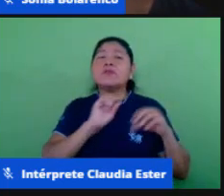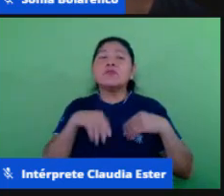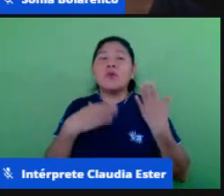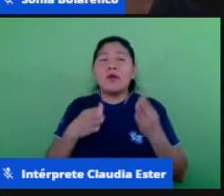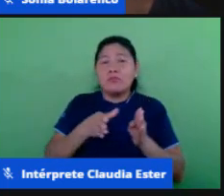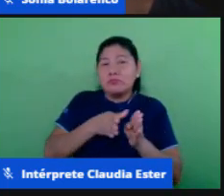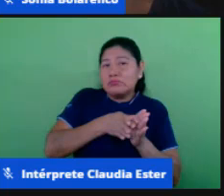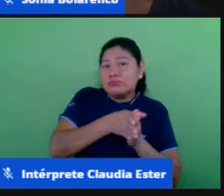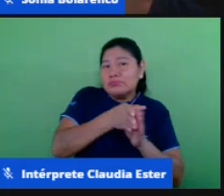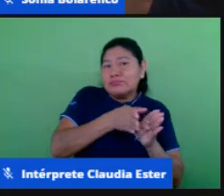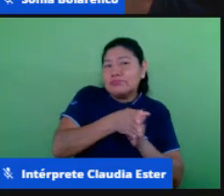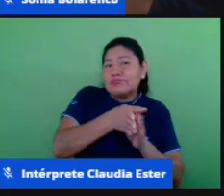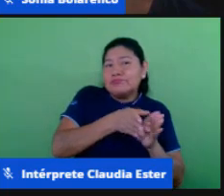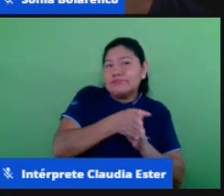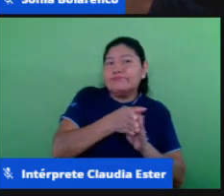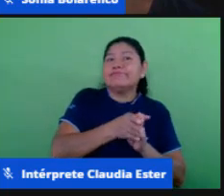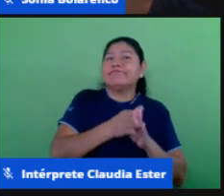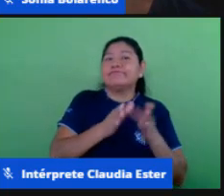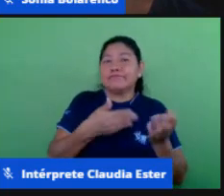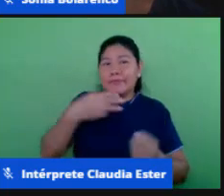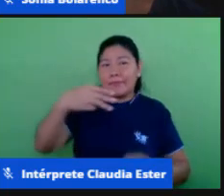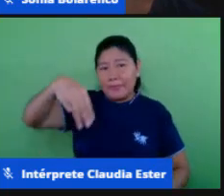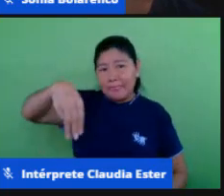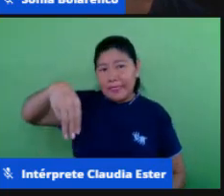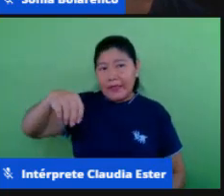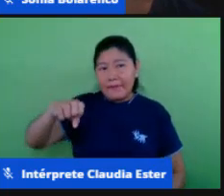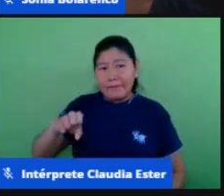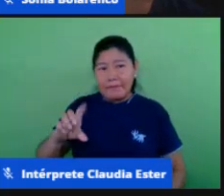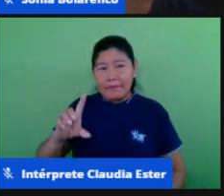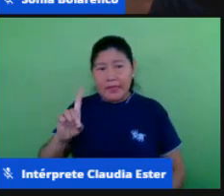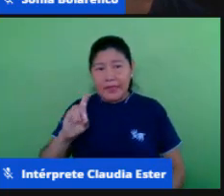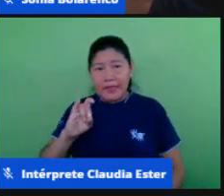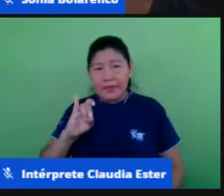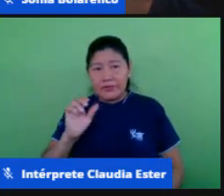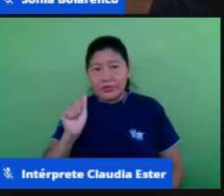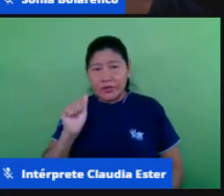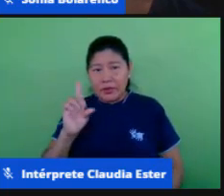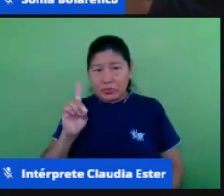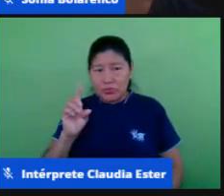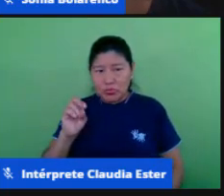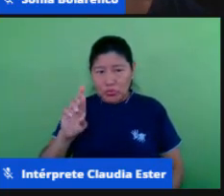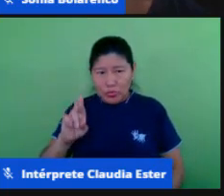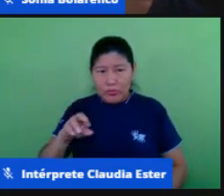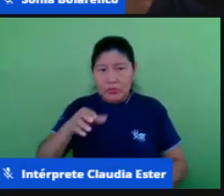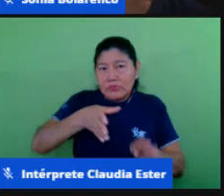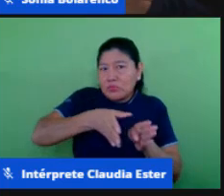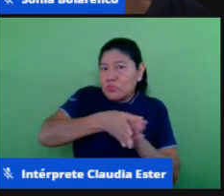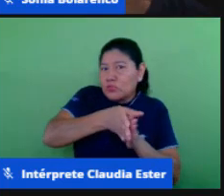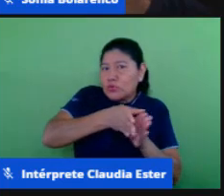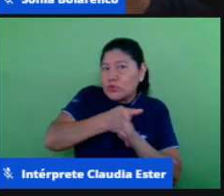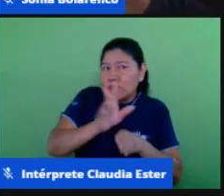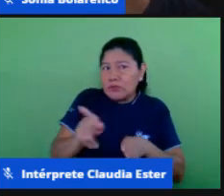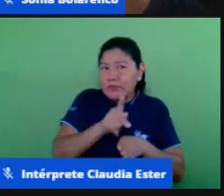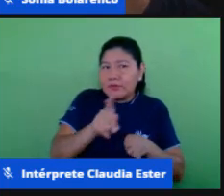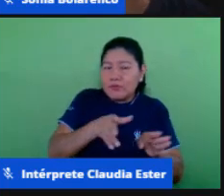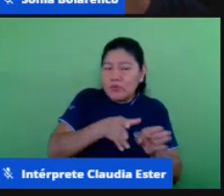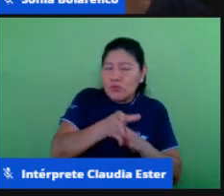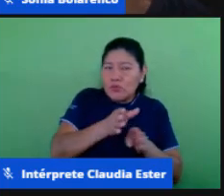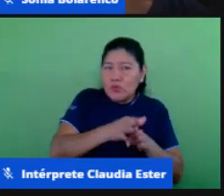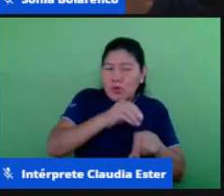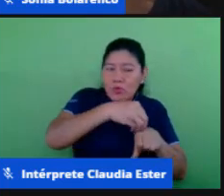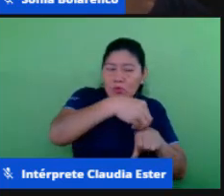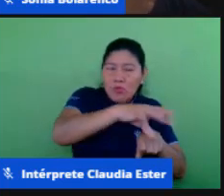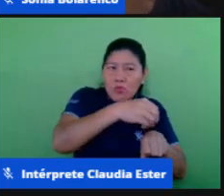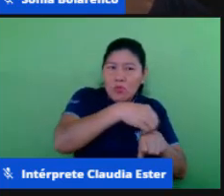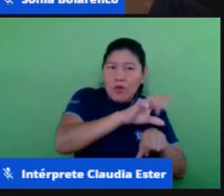vigótico é o mesmo é quem medeia não é? mas é aquele que disponibiliza faz